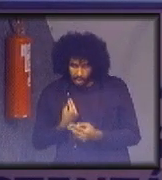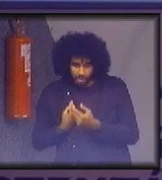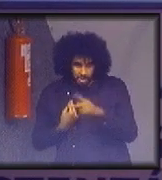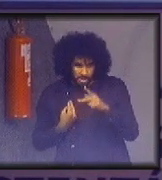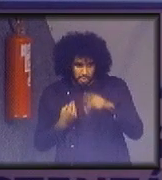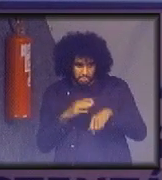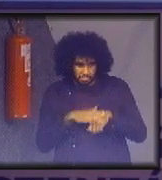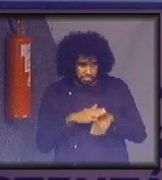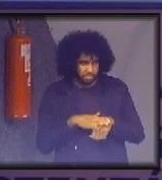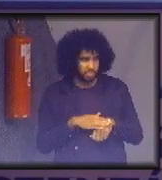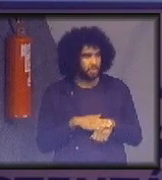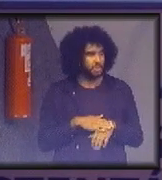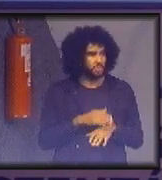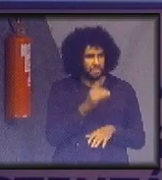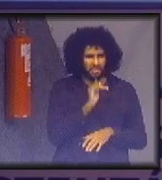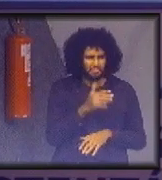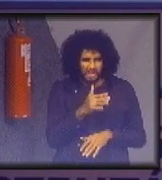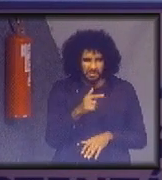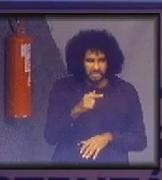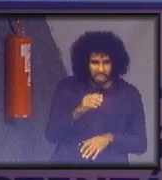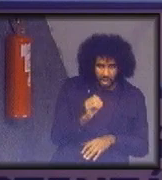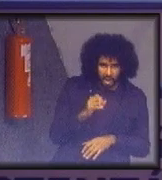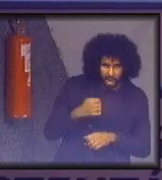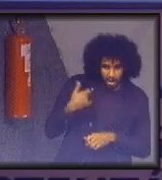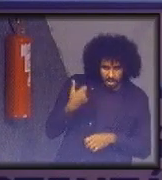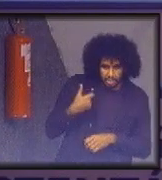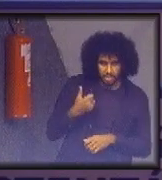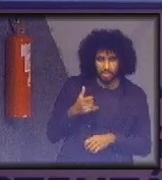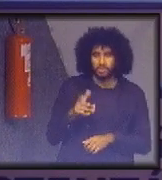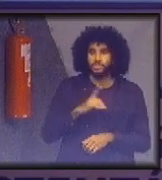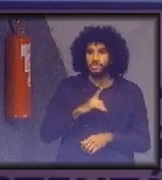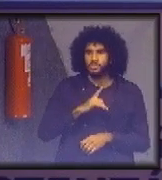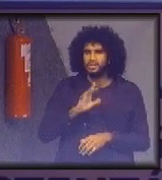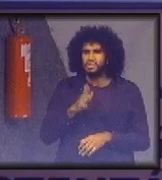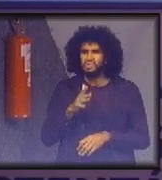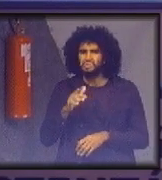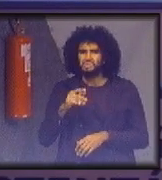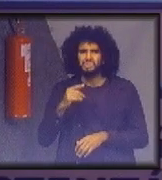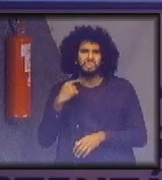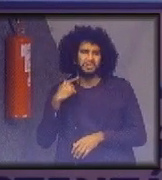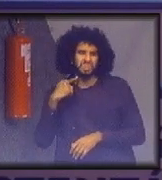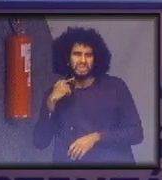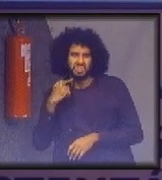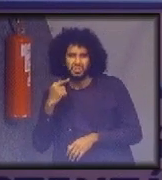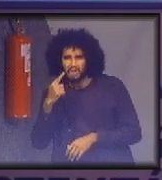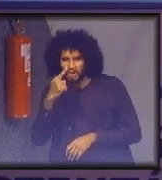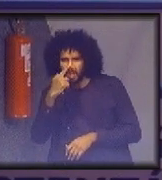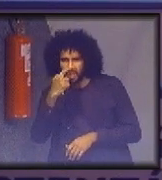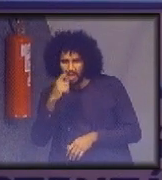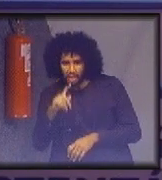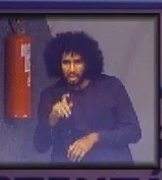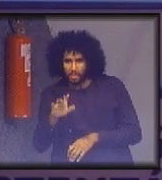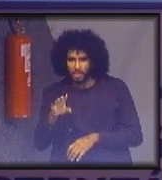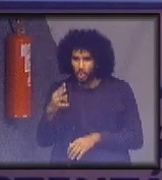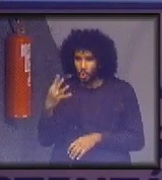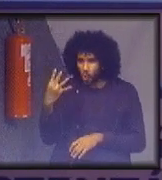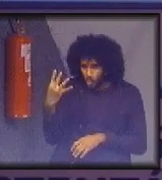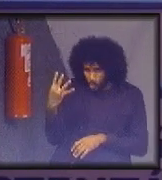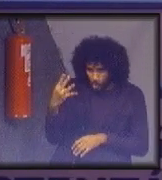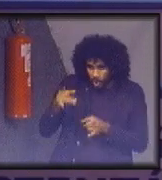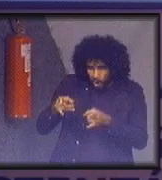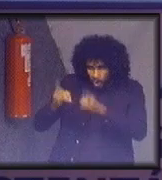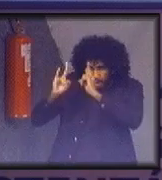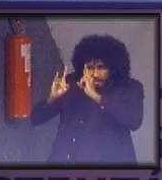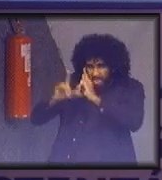ao longo de por volta de 70 anos, vocês acumulam de lixo quatro apartamentos de 50